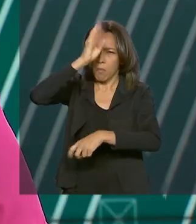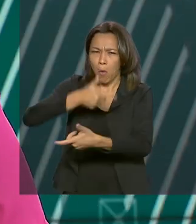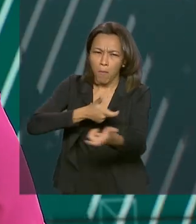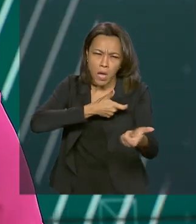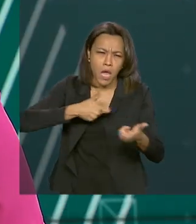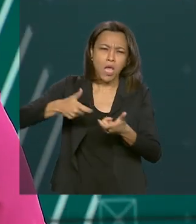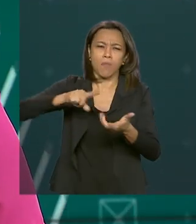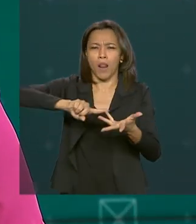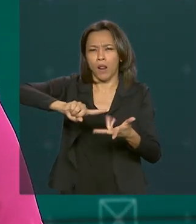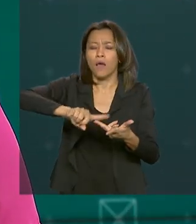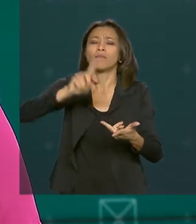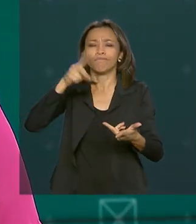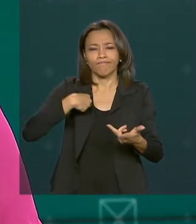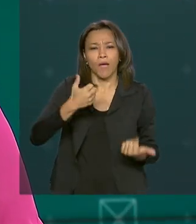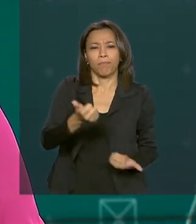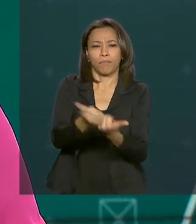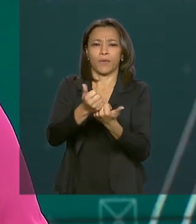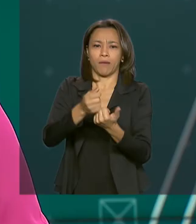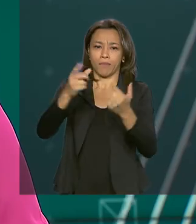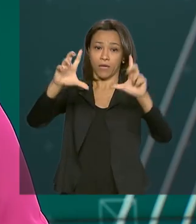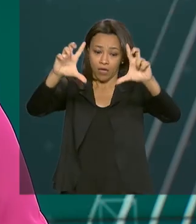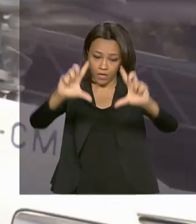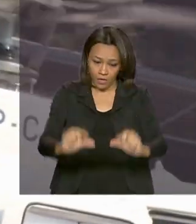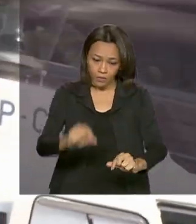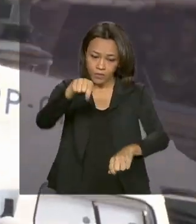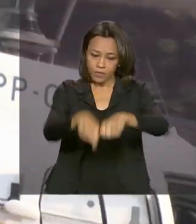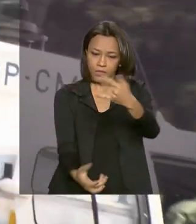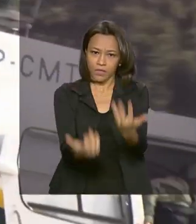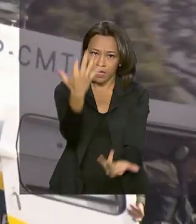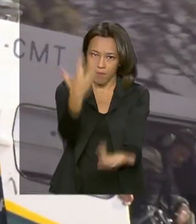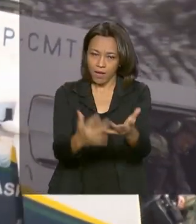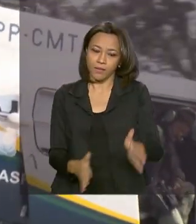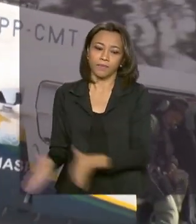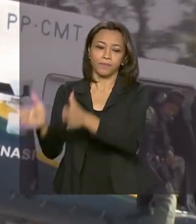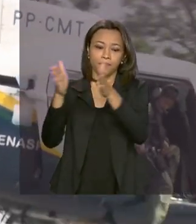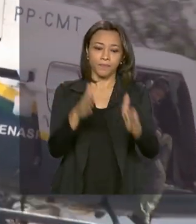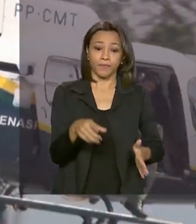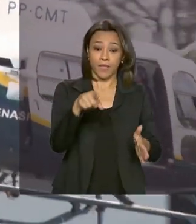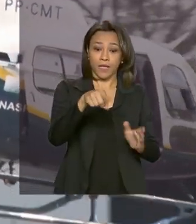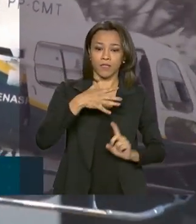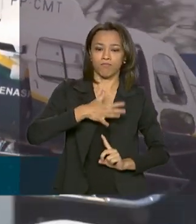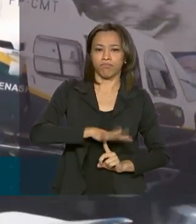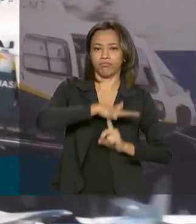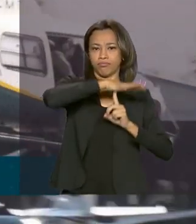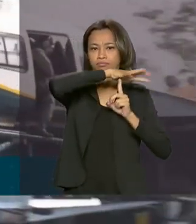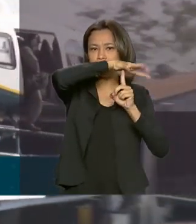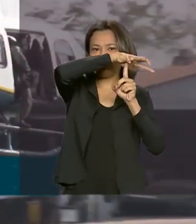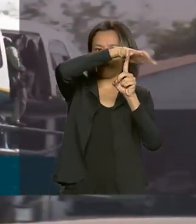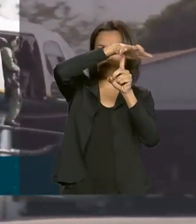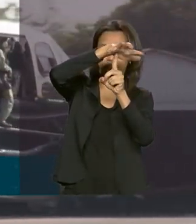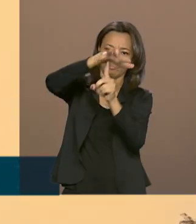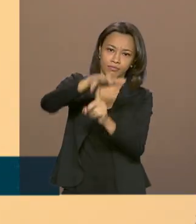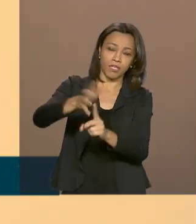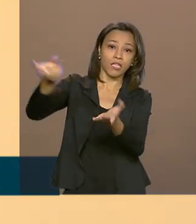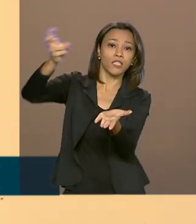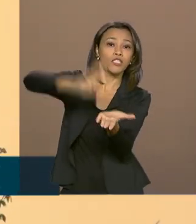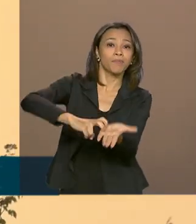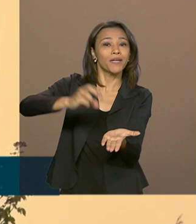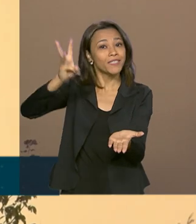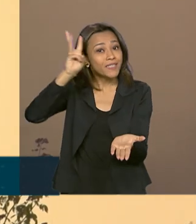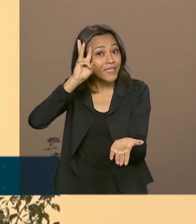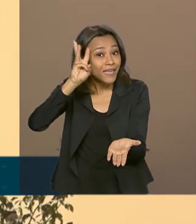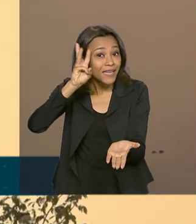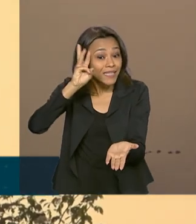trabalham para conter as queimadas. O sobrevoo realizado na manhã desta terça-feira na região de